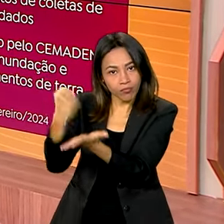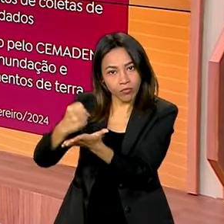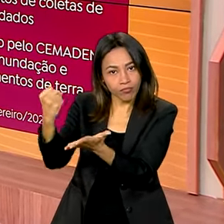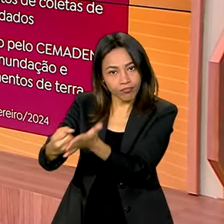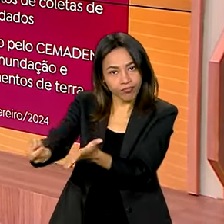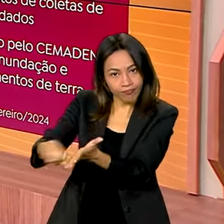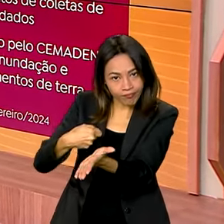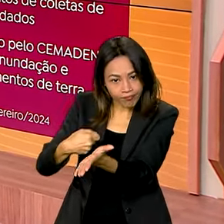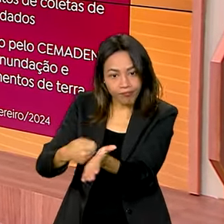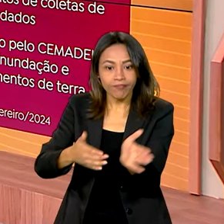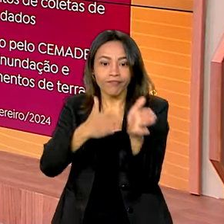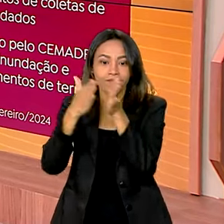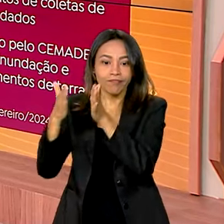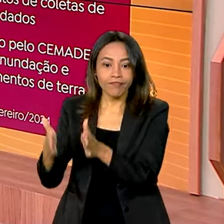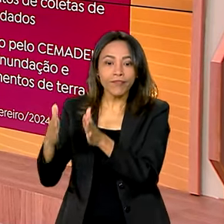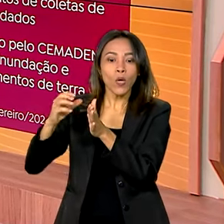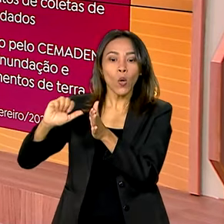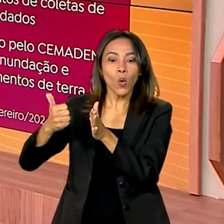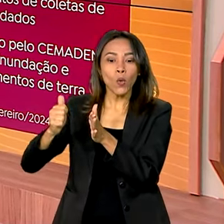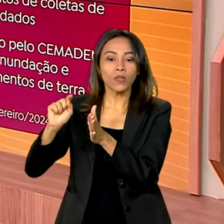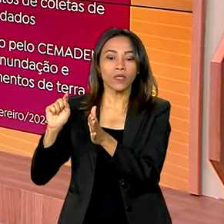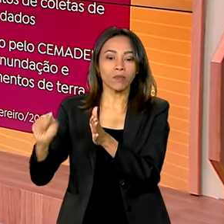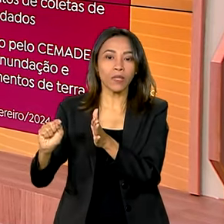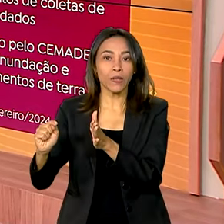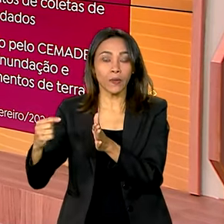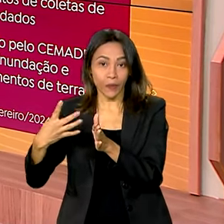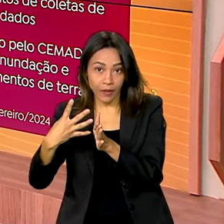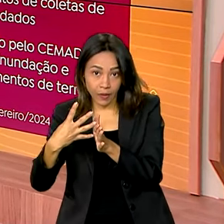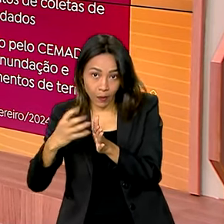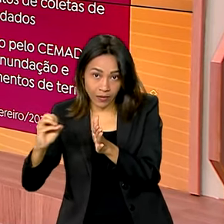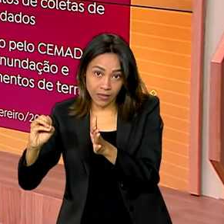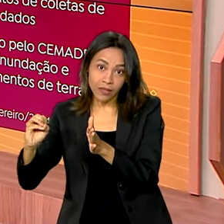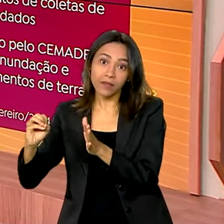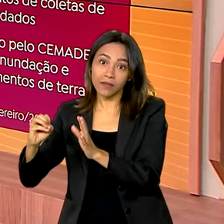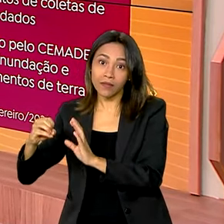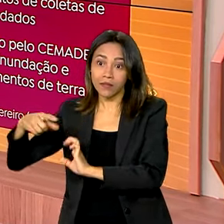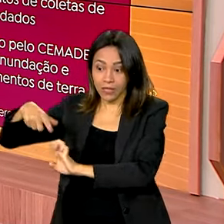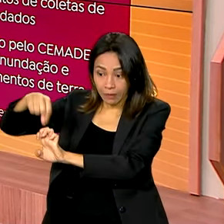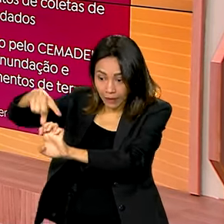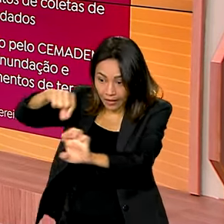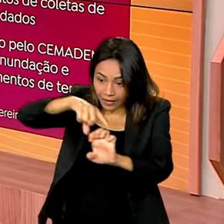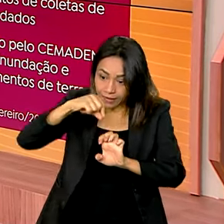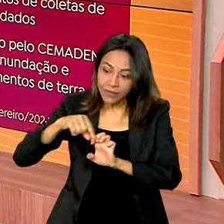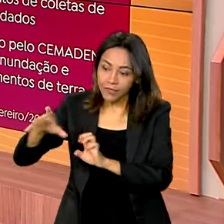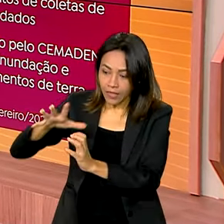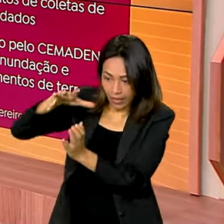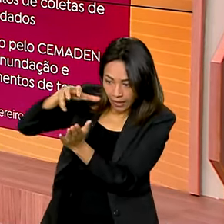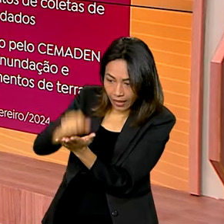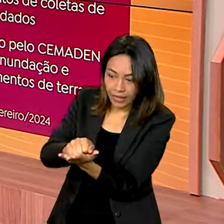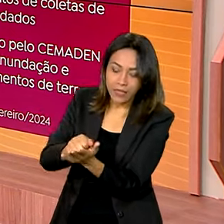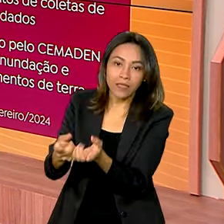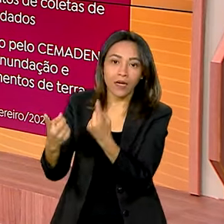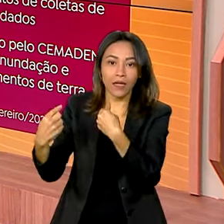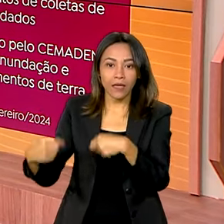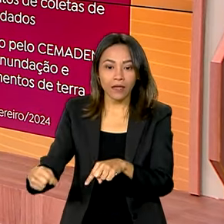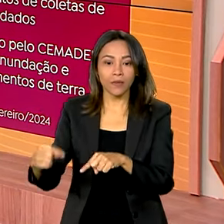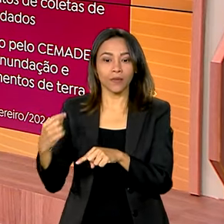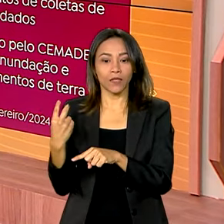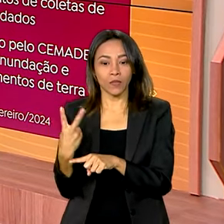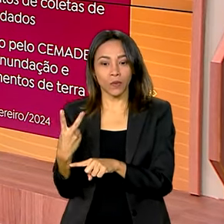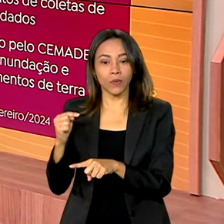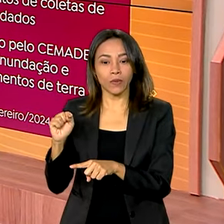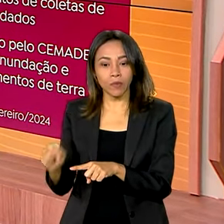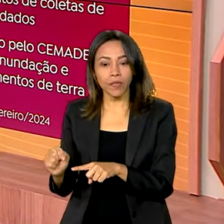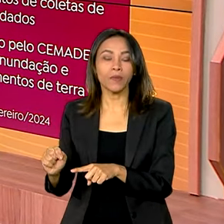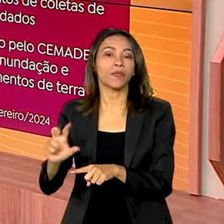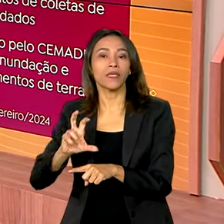ainda 11 mil e 400 microempreendedores individuais cadastrados e 2 mil, 2 mil